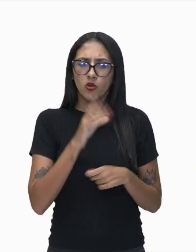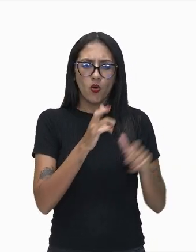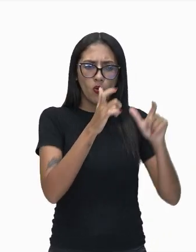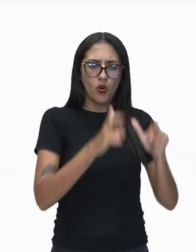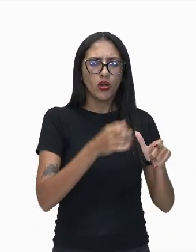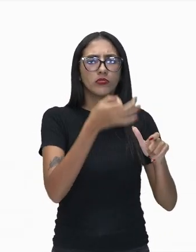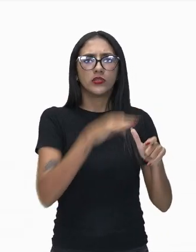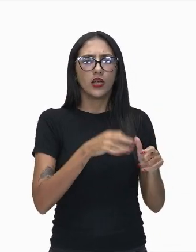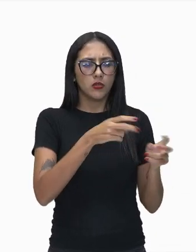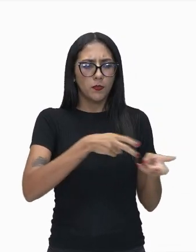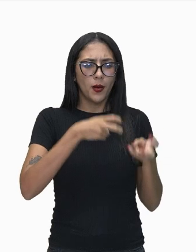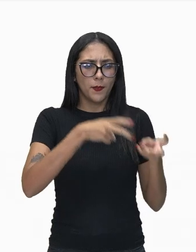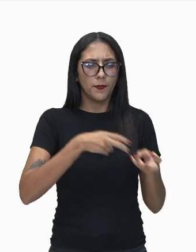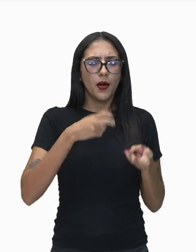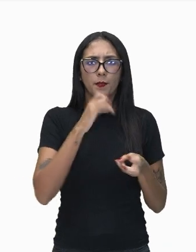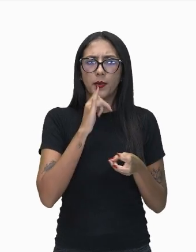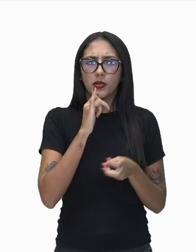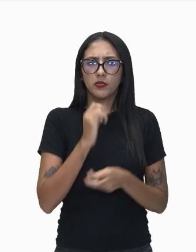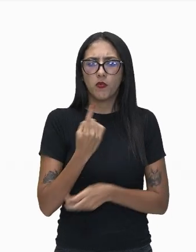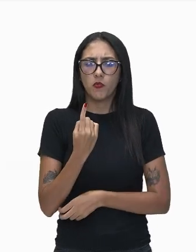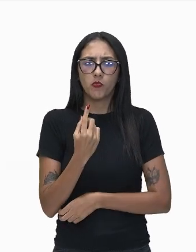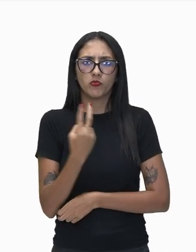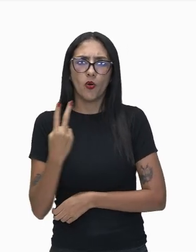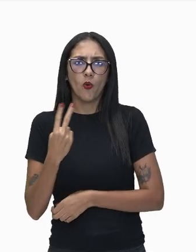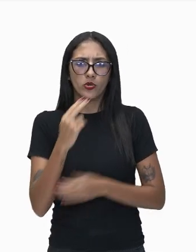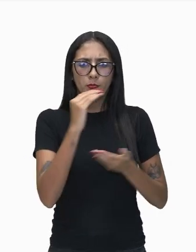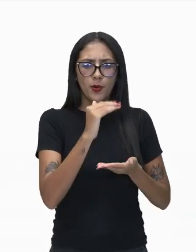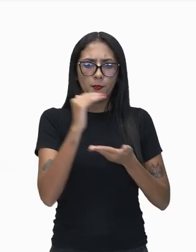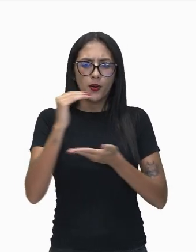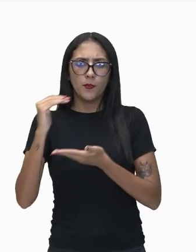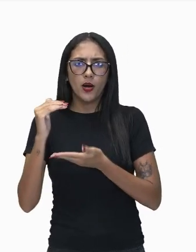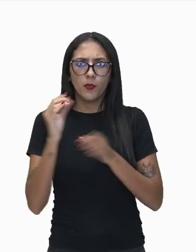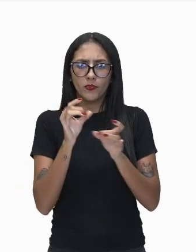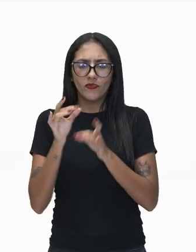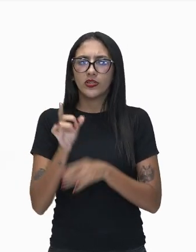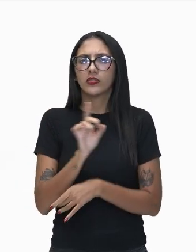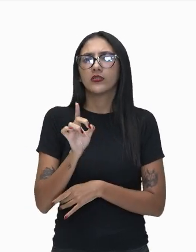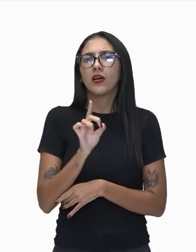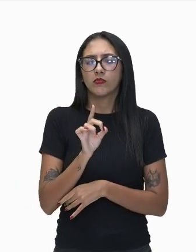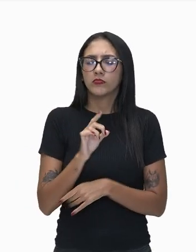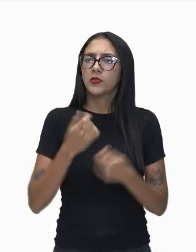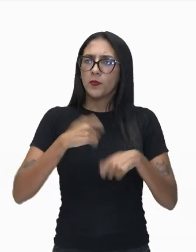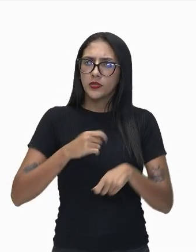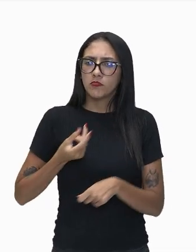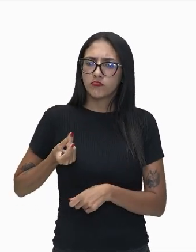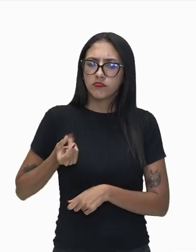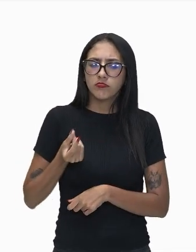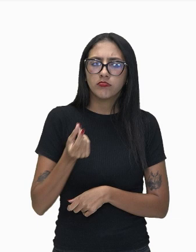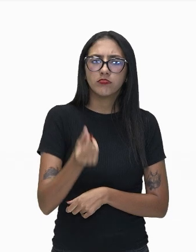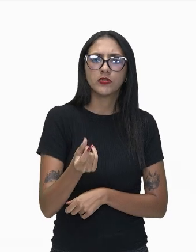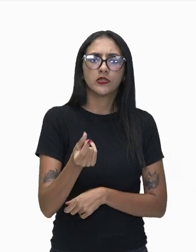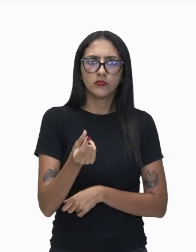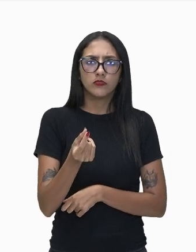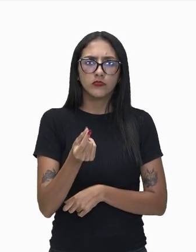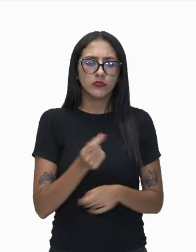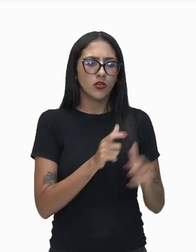para um ou dois lotes ali do que ela fabrica, mas ela pretende, escolhendo estar próximo da disponibilidade das matérias